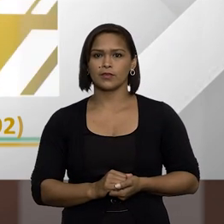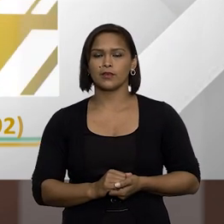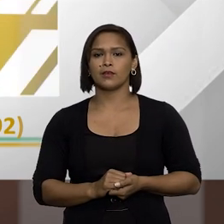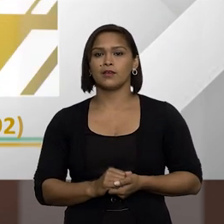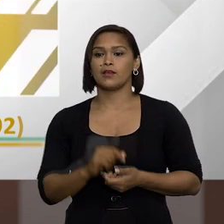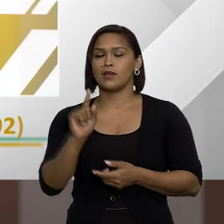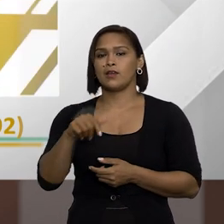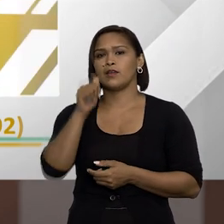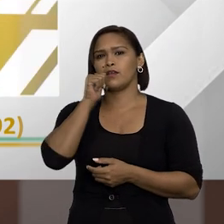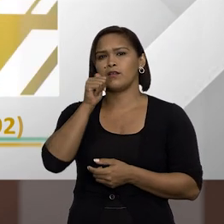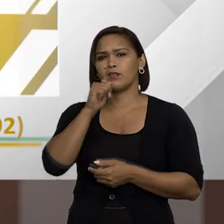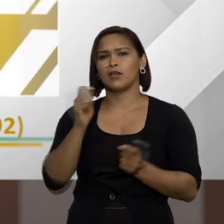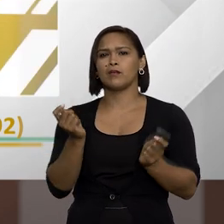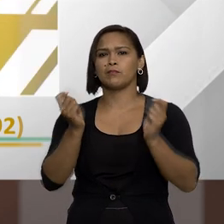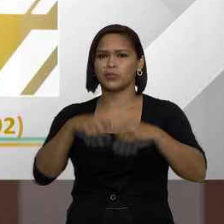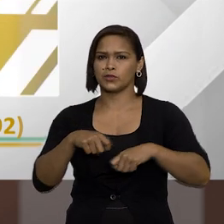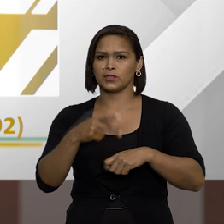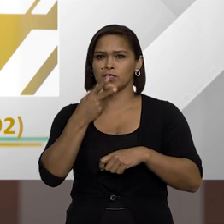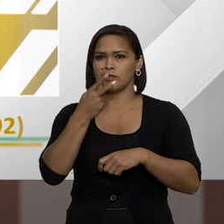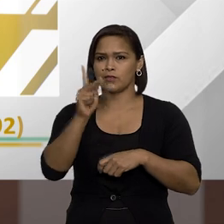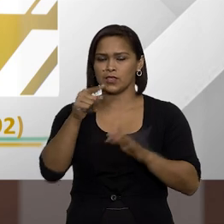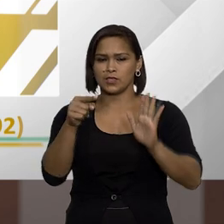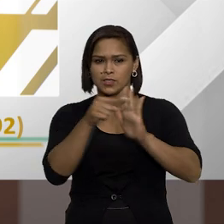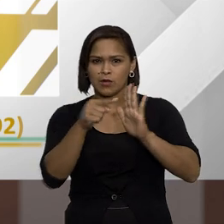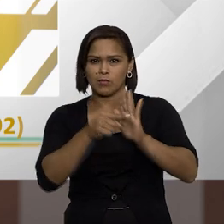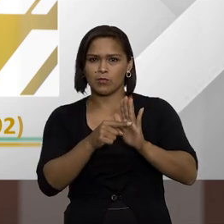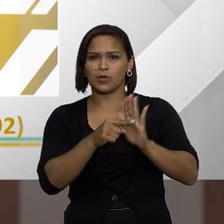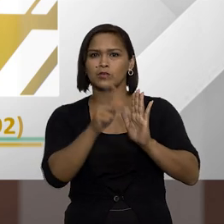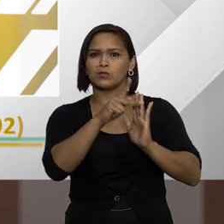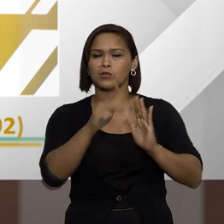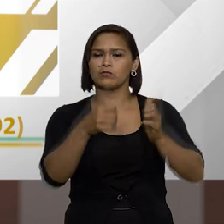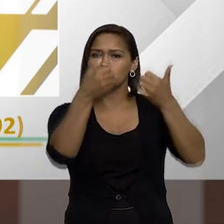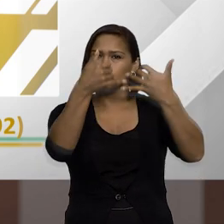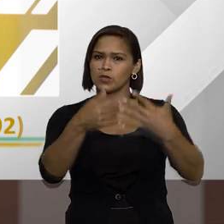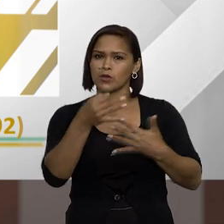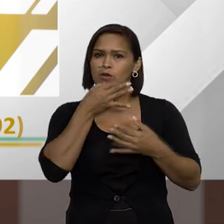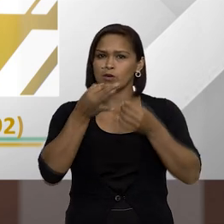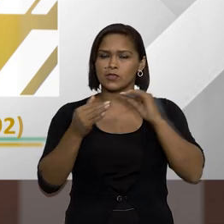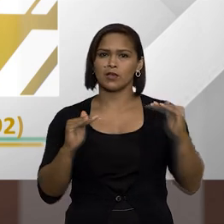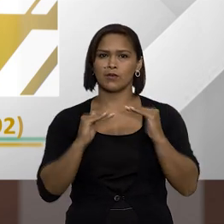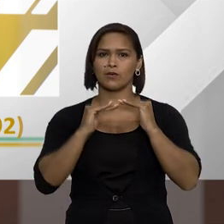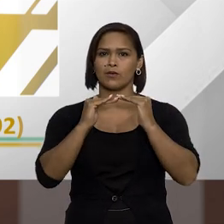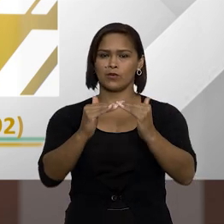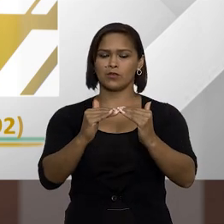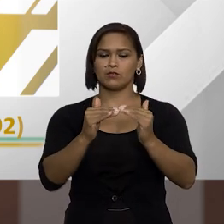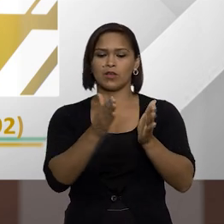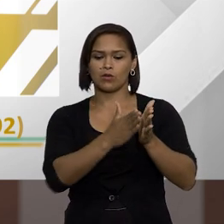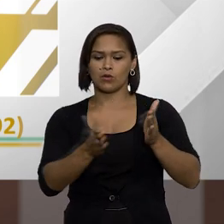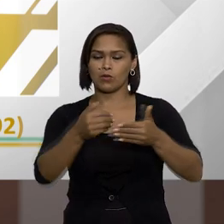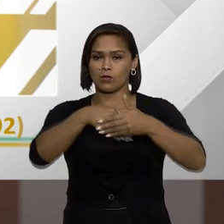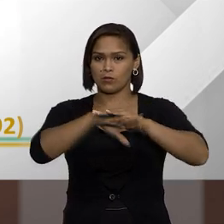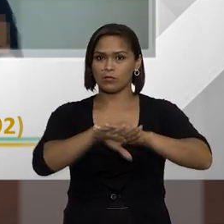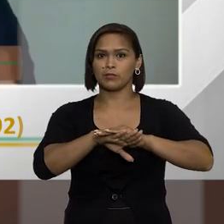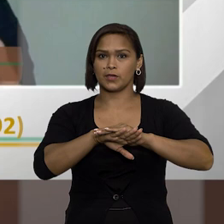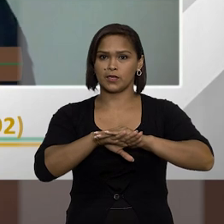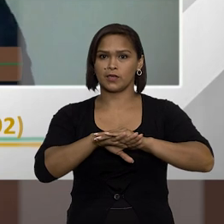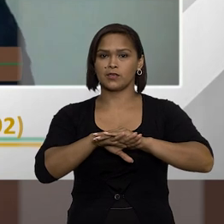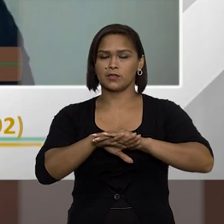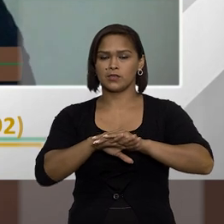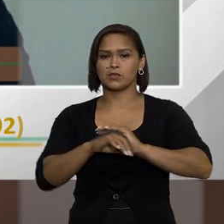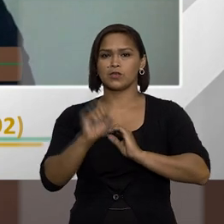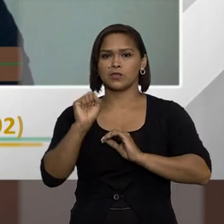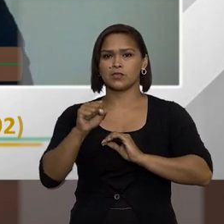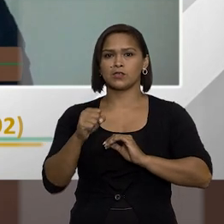Fátima se você me permite esse é um ponto o Tales comentou muito bem essa unificação dos prazos prescricionais